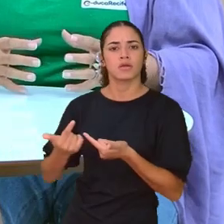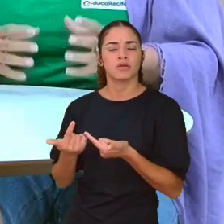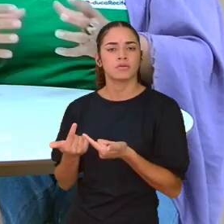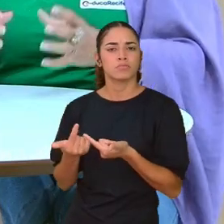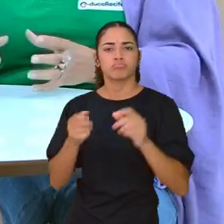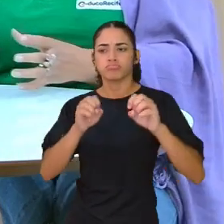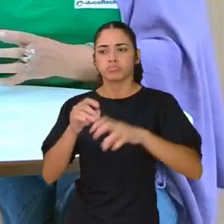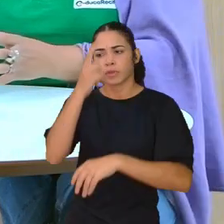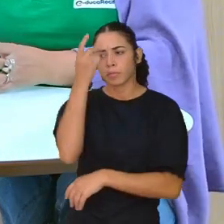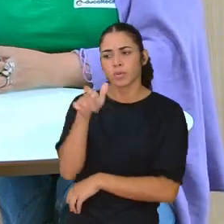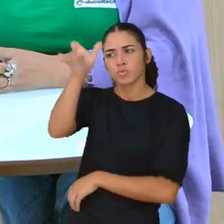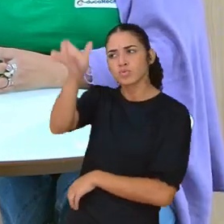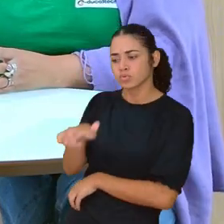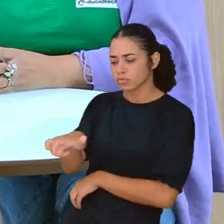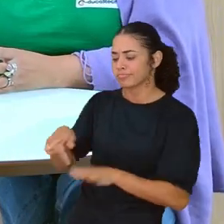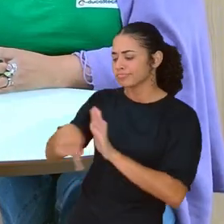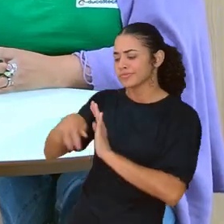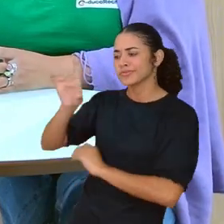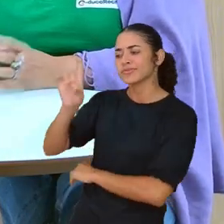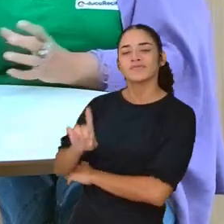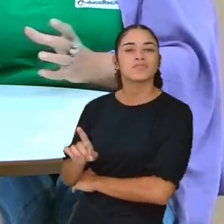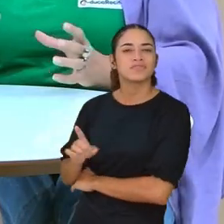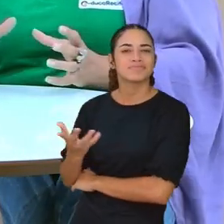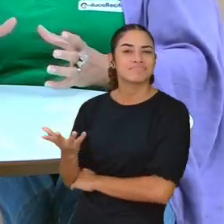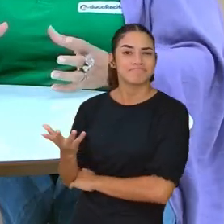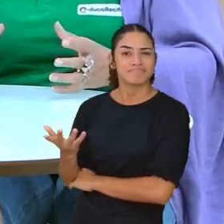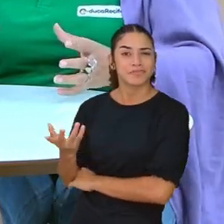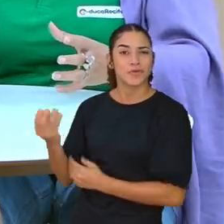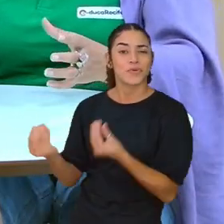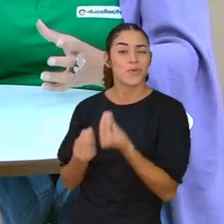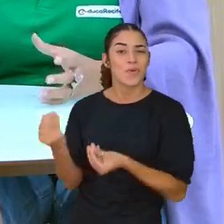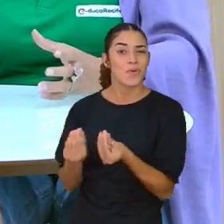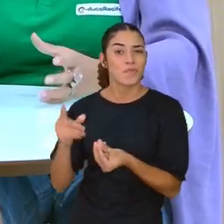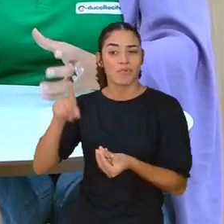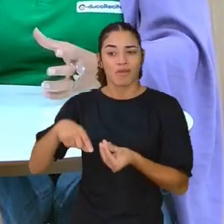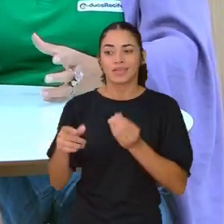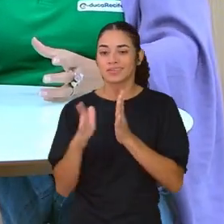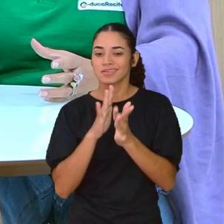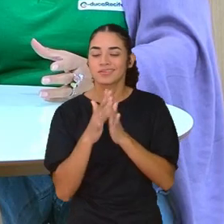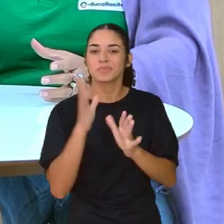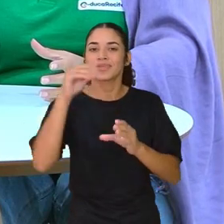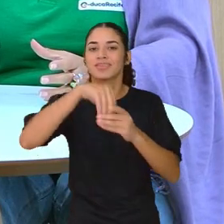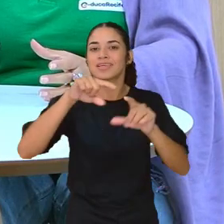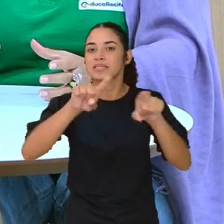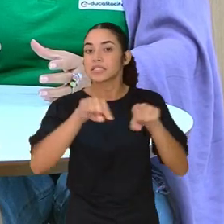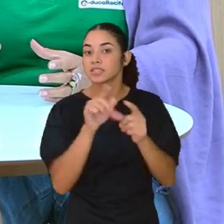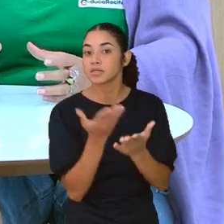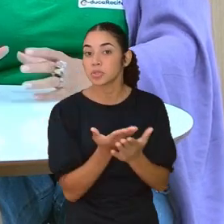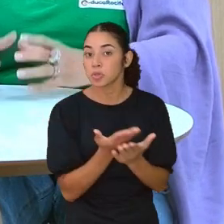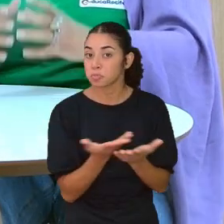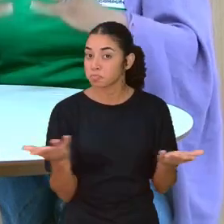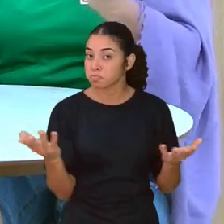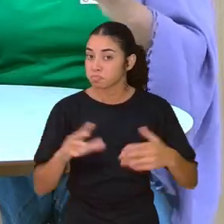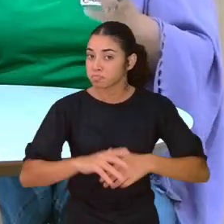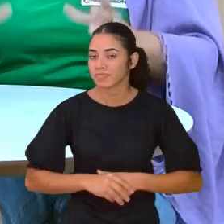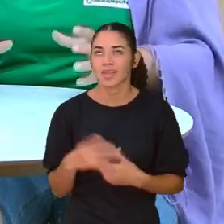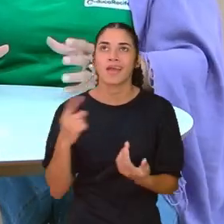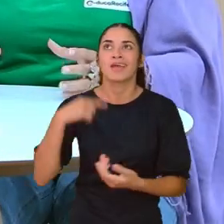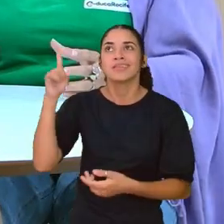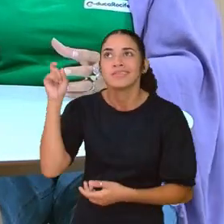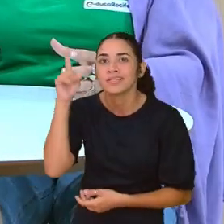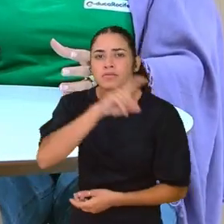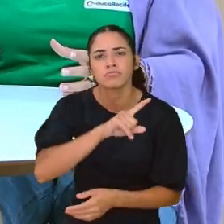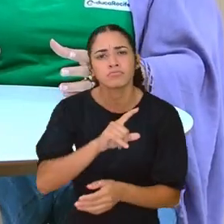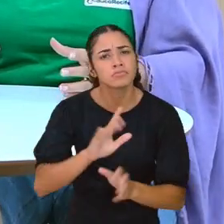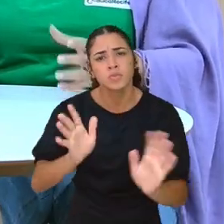uma pessoa com deficiência, né? Como é que é essa dinâmica em sala de aula? Ah, mas é difícil?